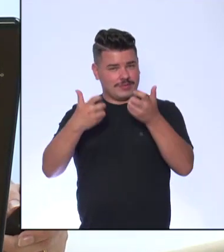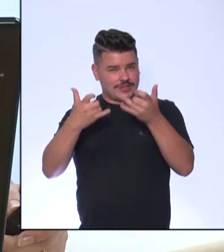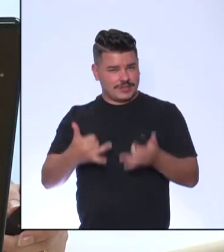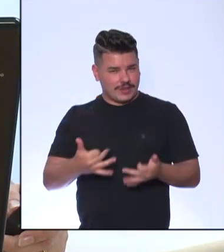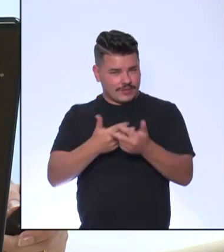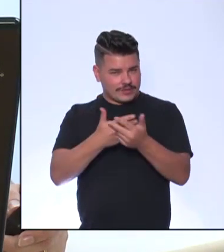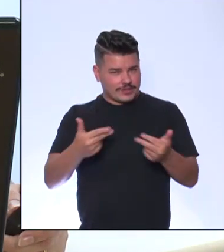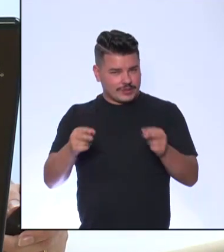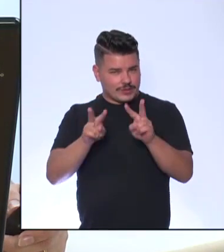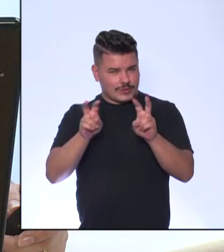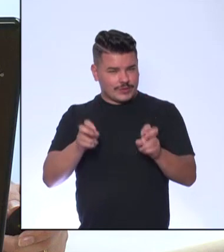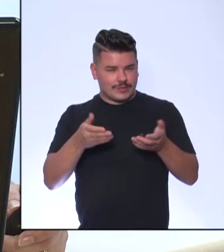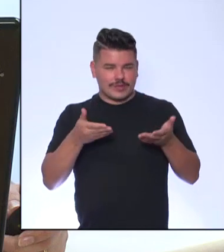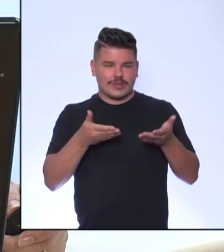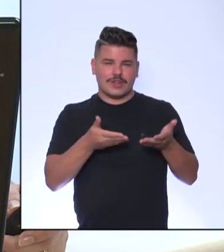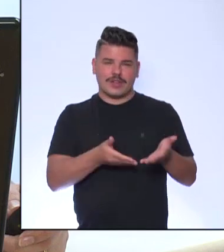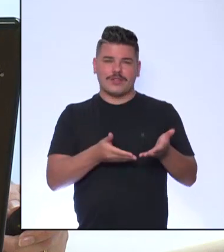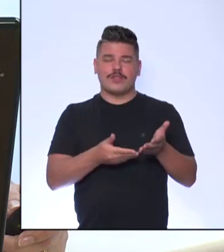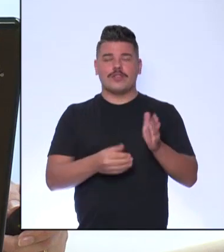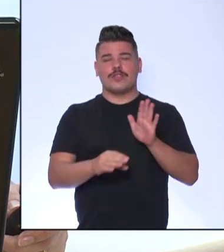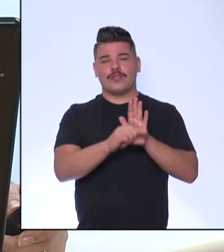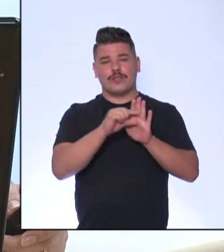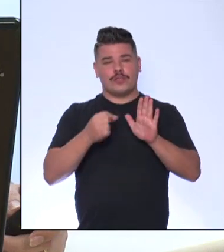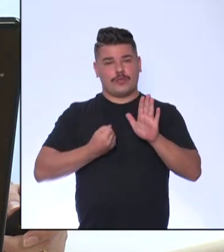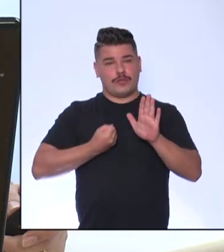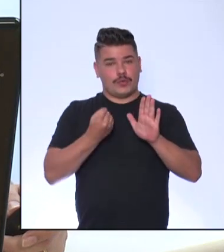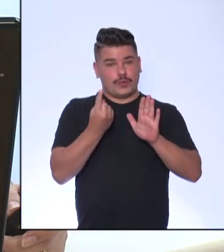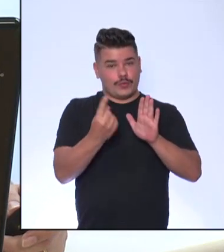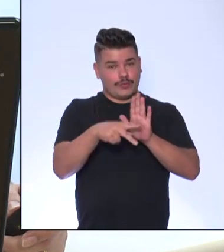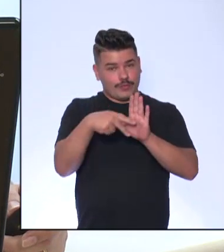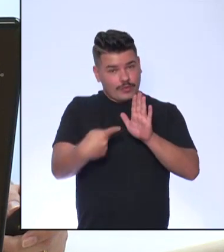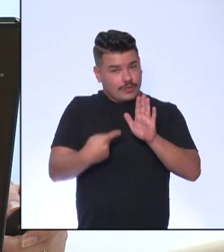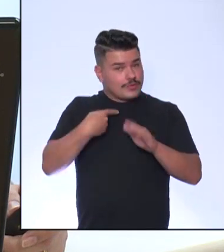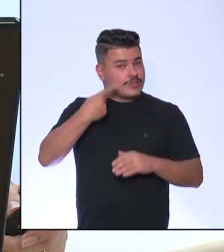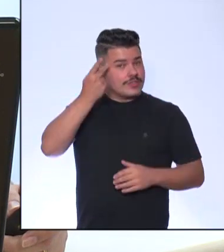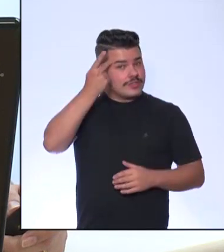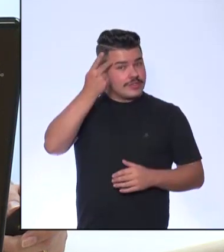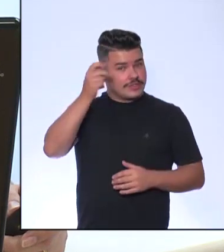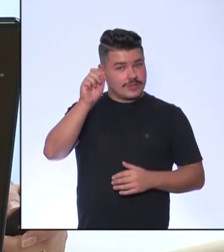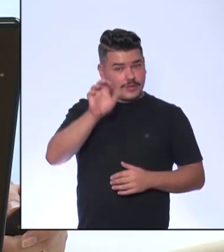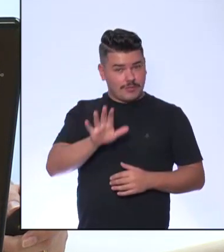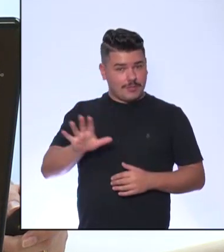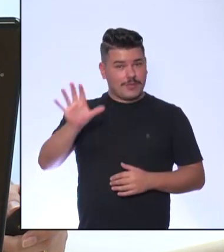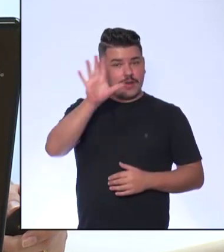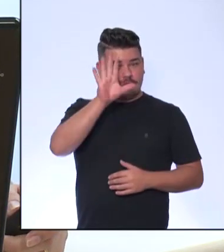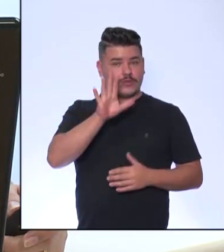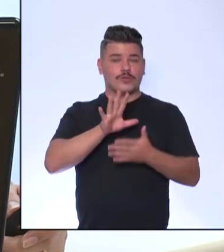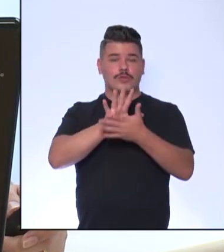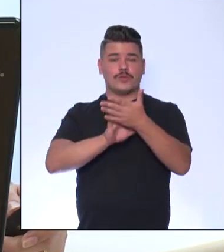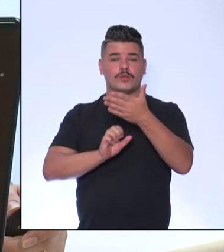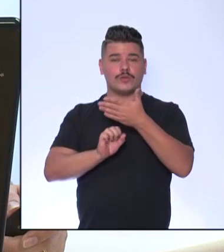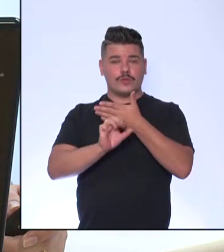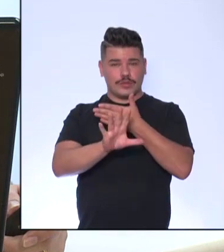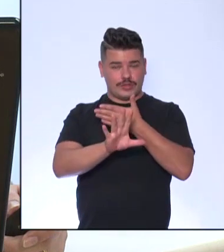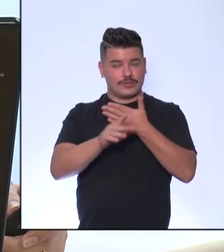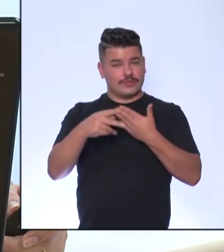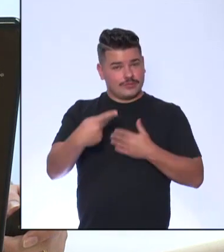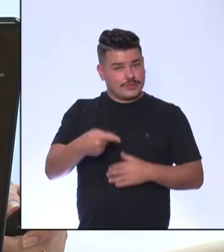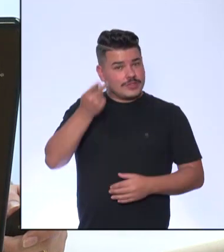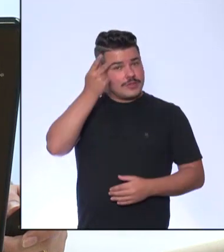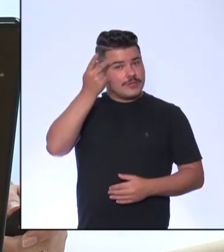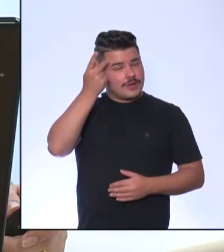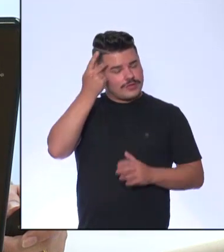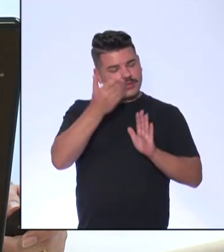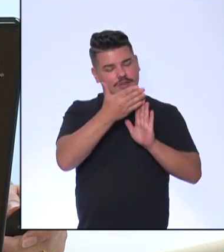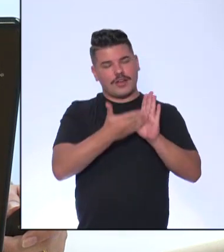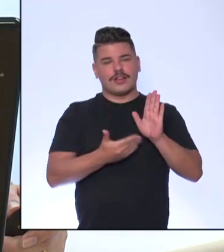do currículo paulista do oitavo ano. Ela está disponível no currículo paulista, no componente de História. Nós